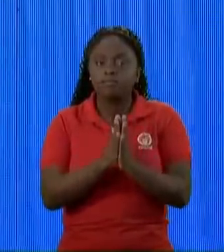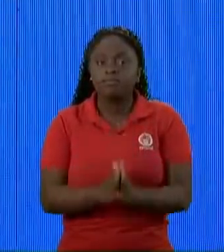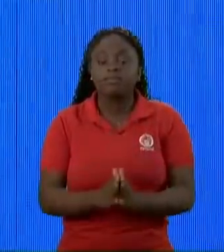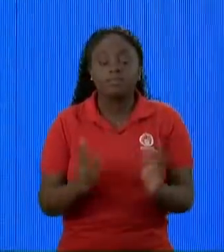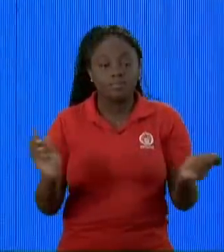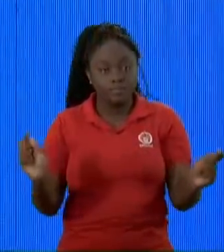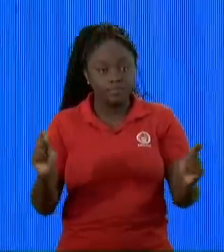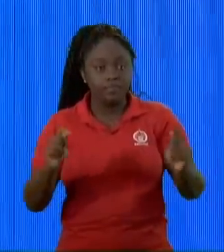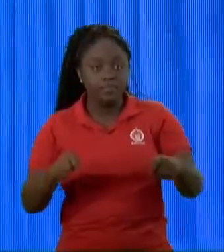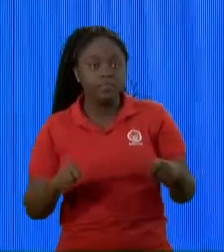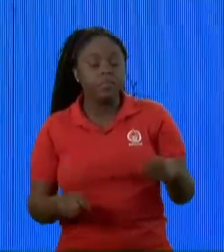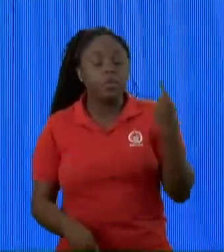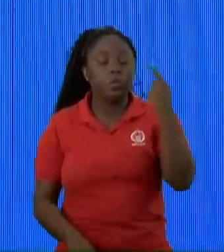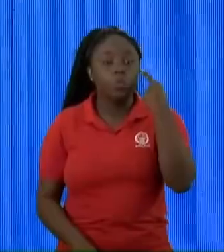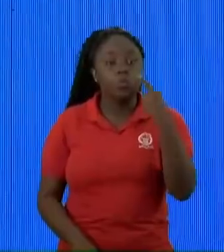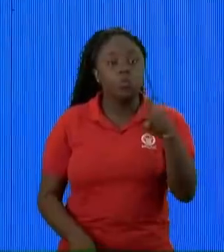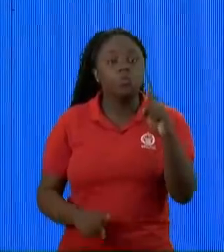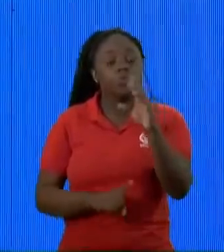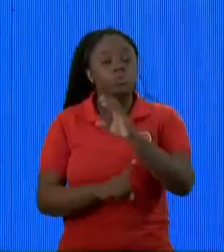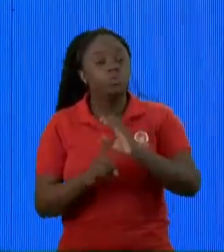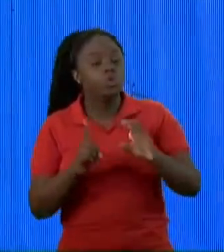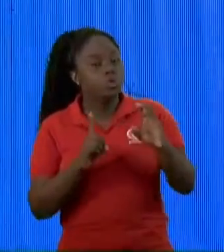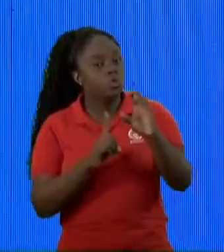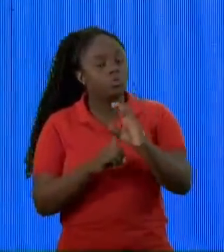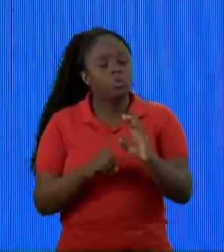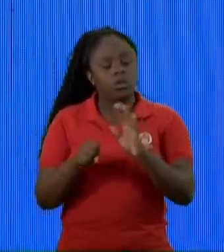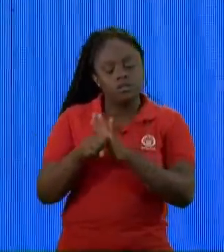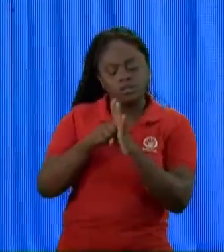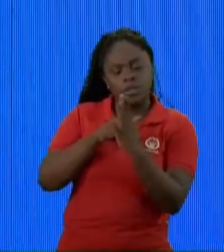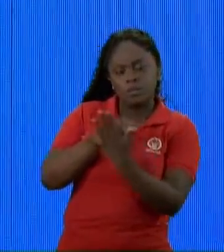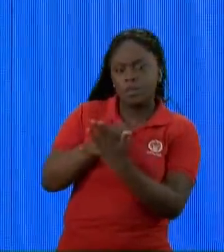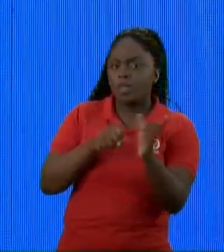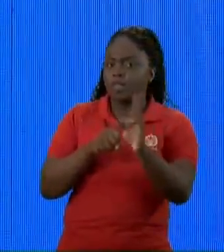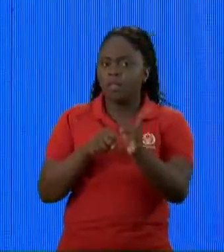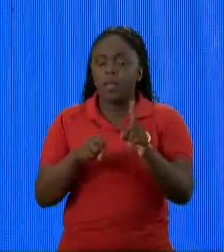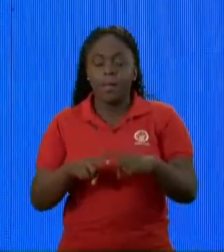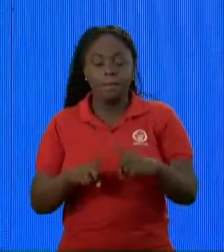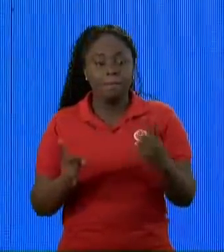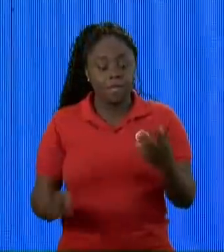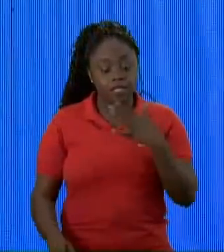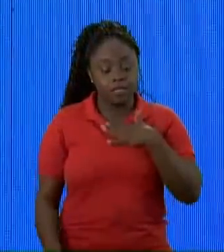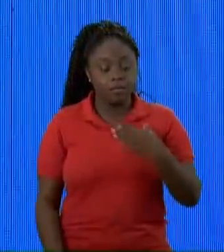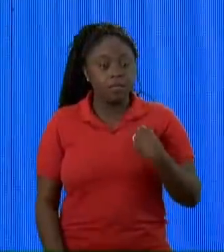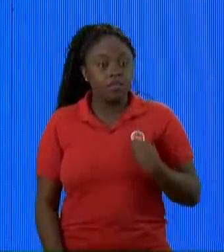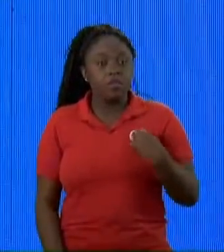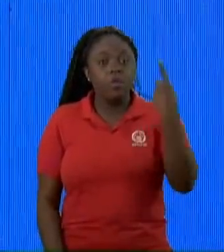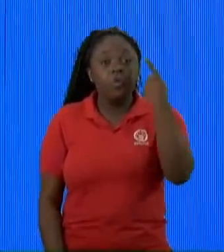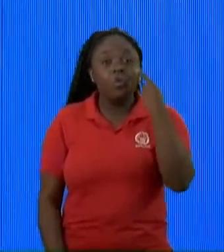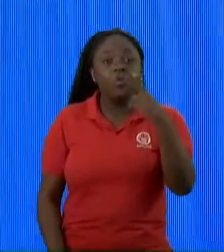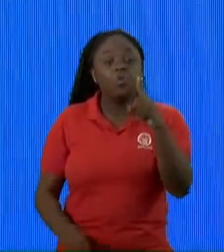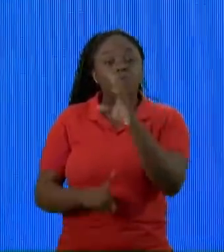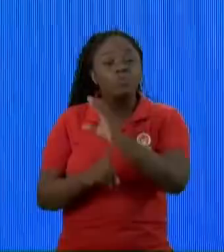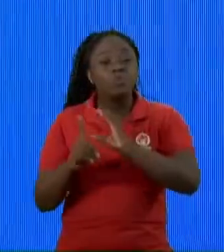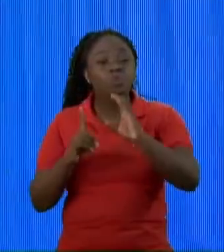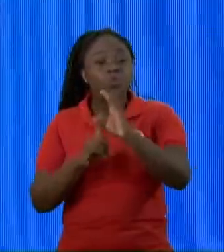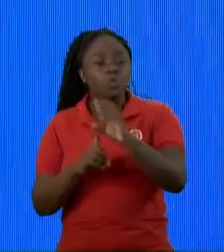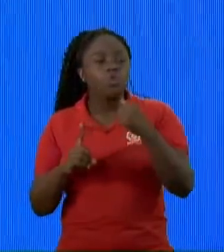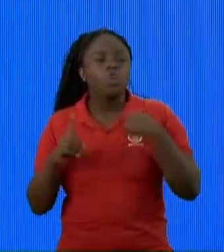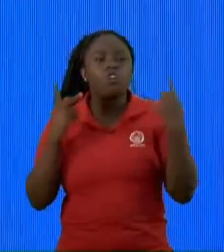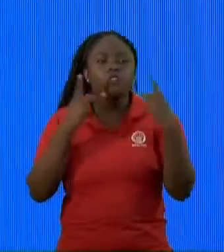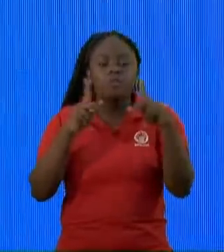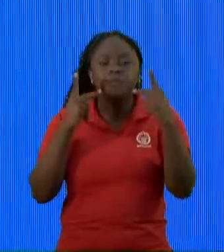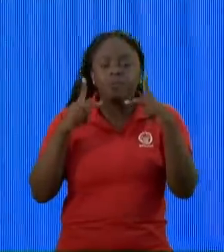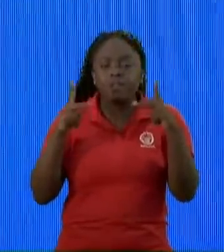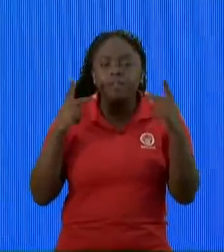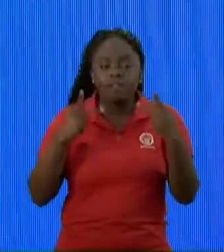seja O último culto Não dessa pandemia Mas da minha vida O último culto Que eu vou pregar Sem gente